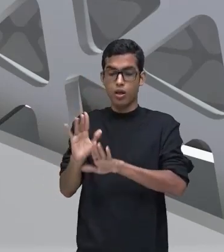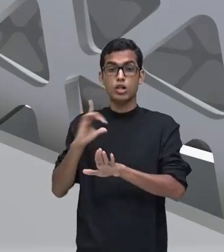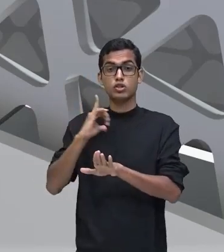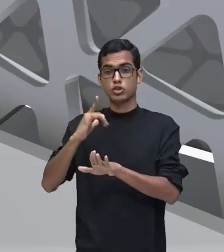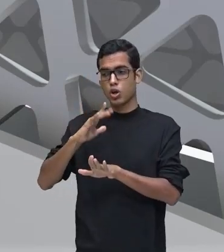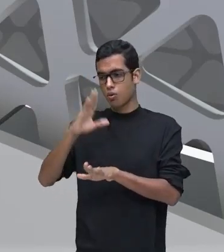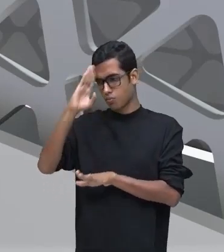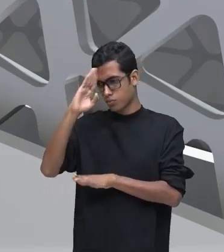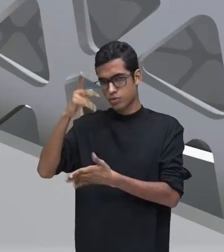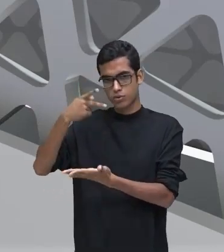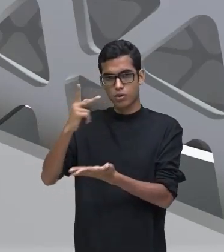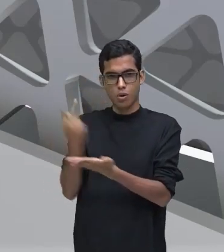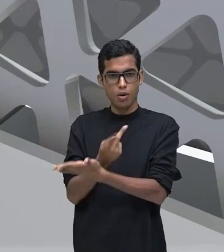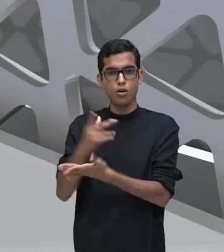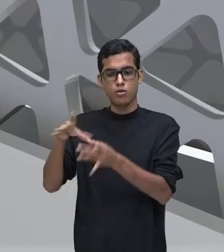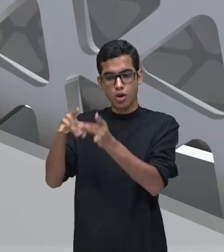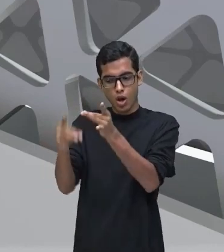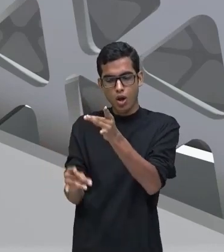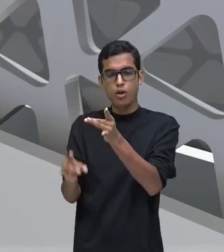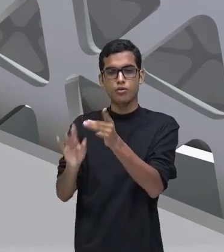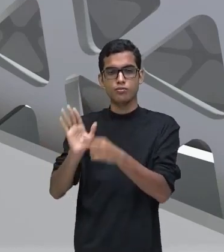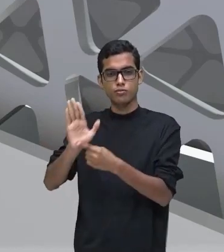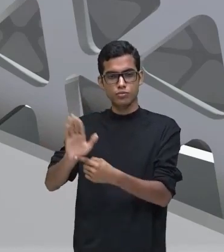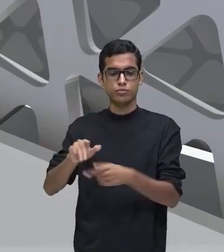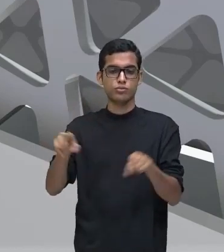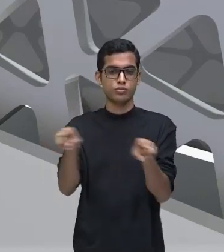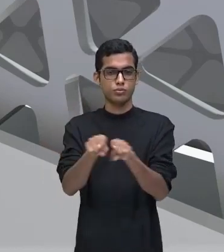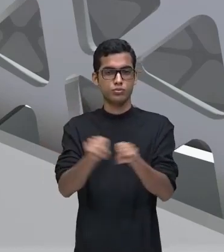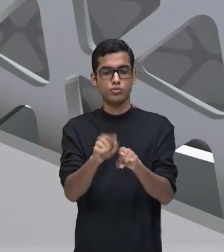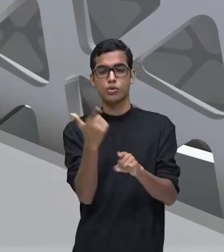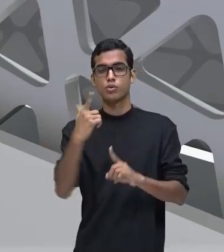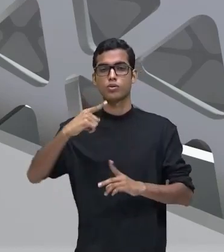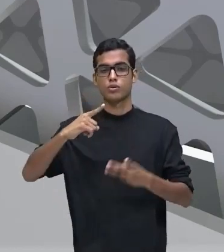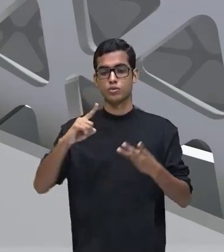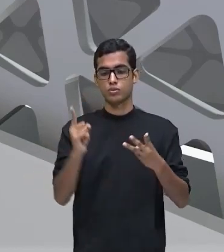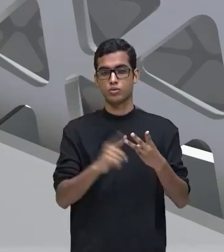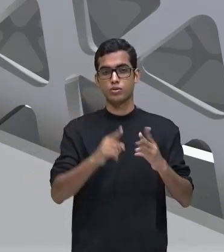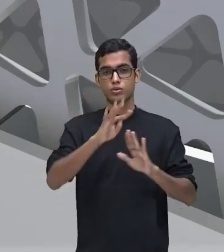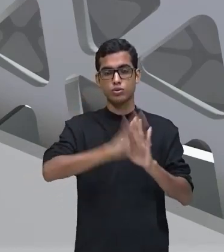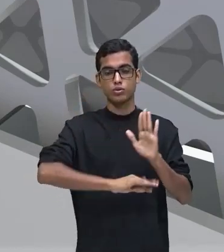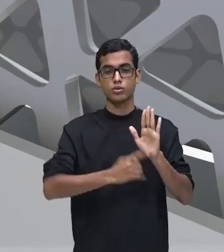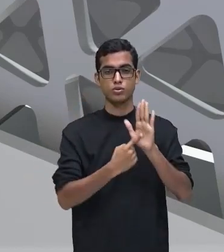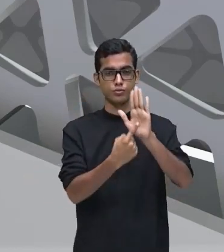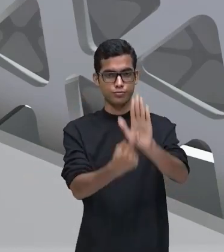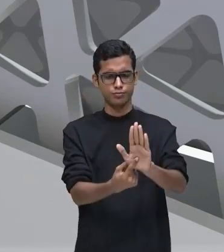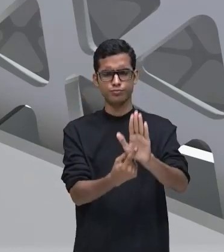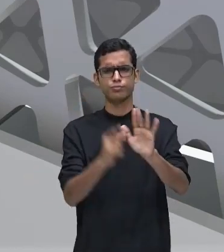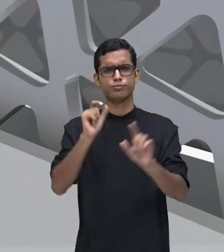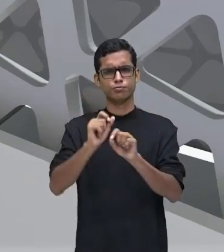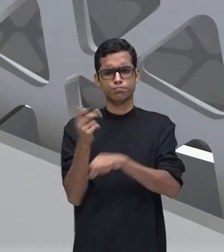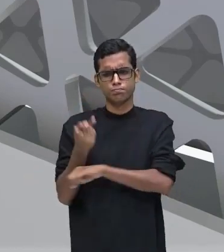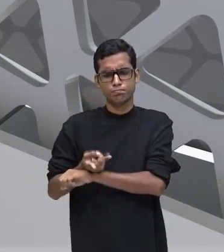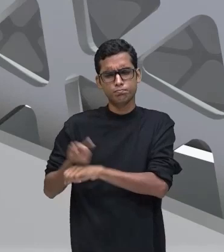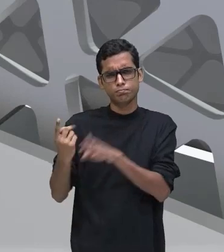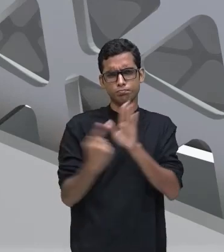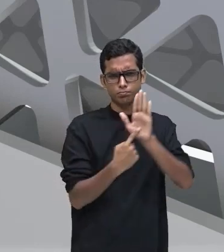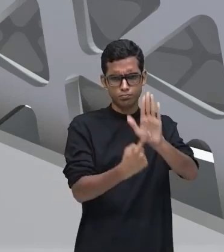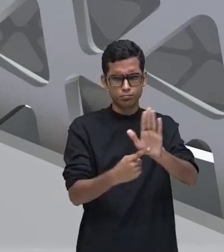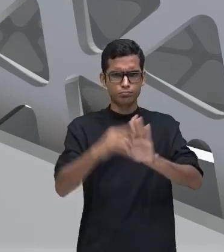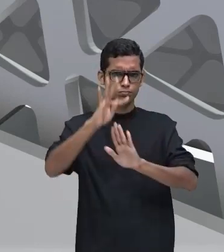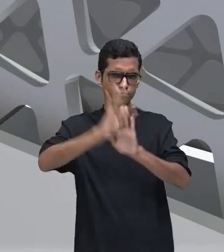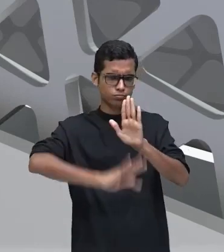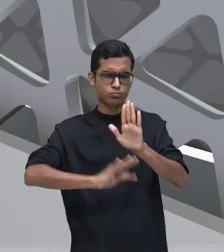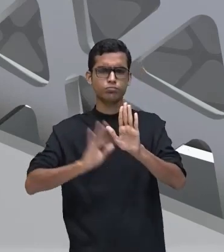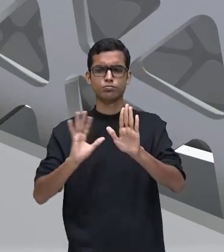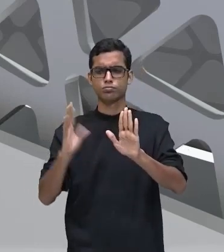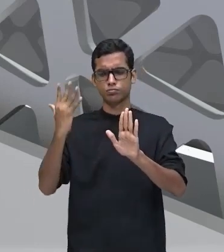pessoa que descreve. O outro texto, outra tipologia, foi exatamente a expositiva, que procura expor, apresentar